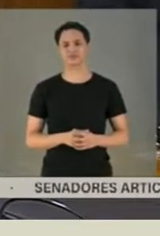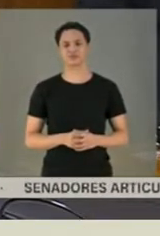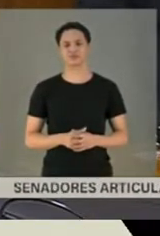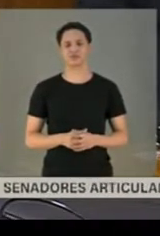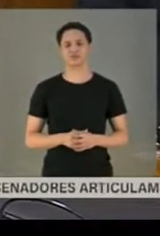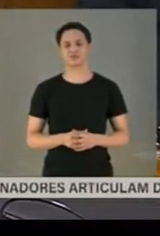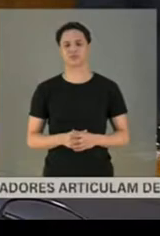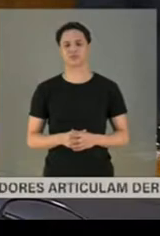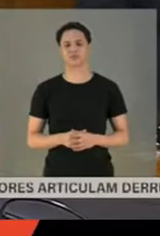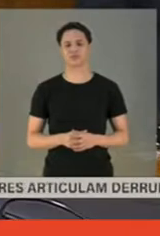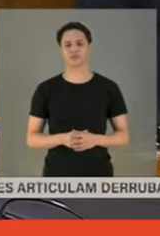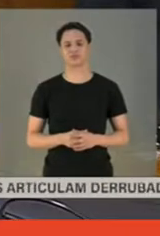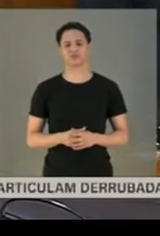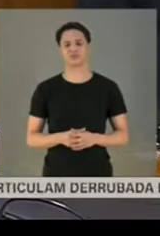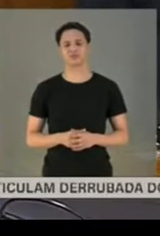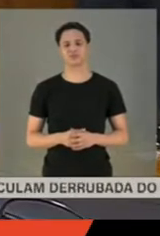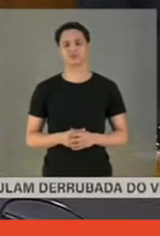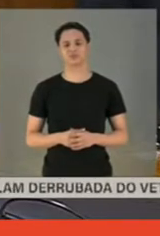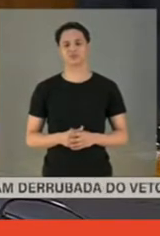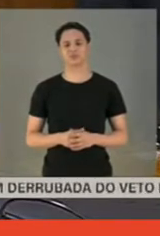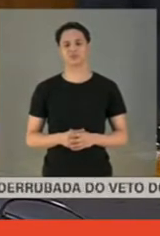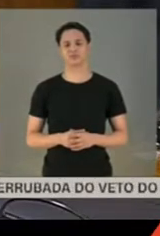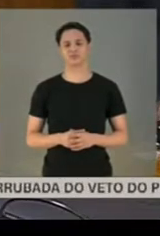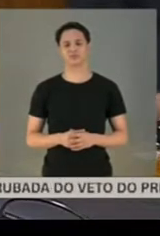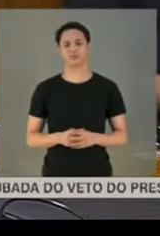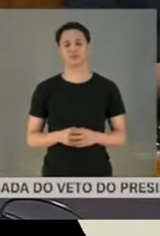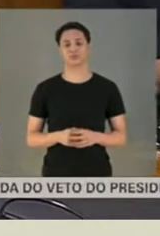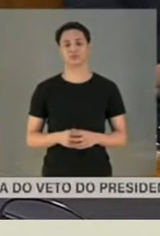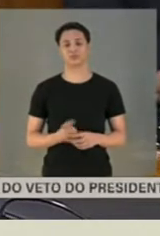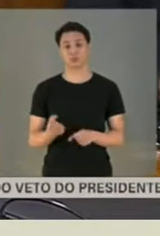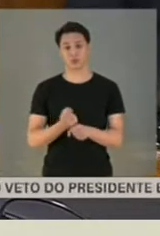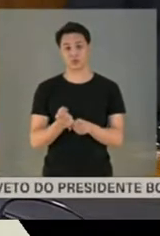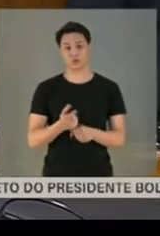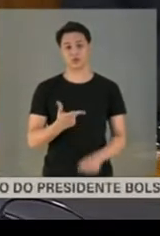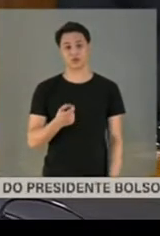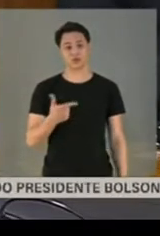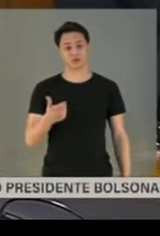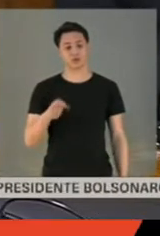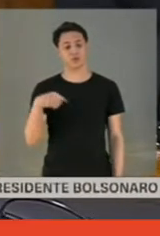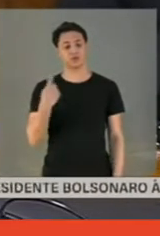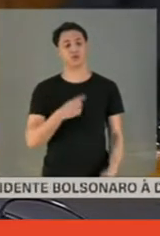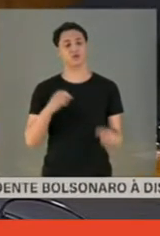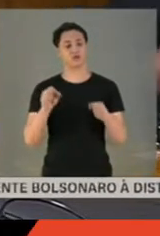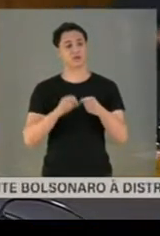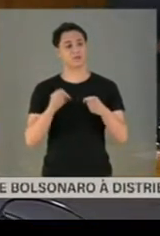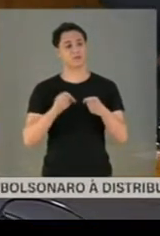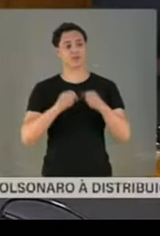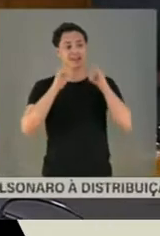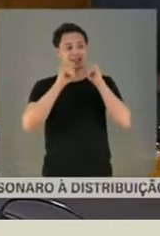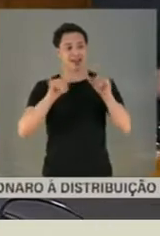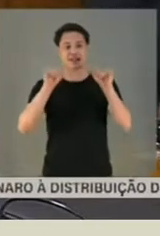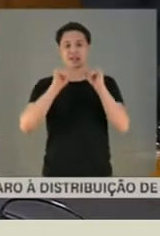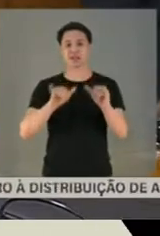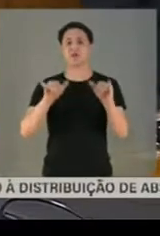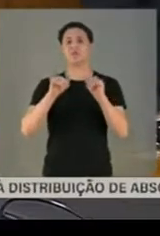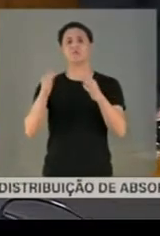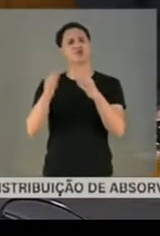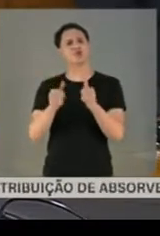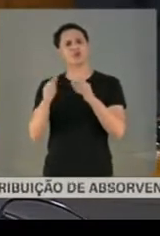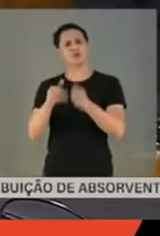Depois, este ano, nós fazemos campanha por vacina, e essa vacina nunca vinha.